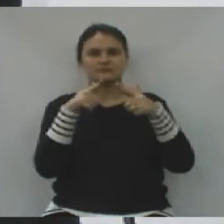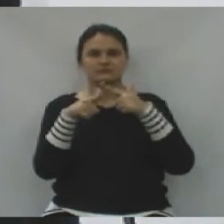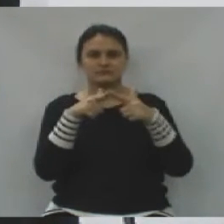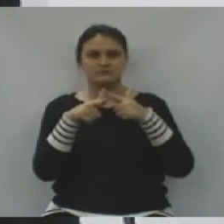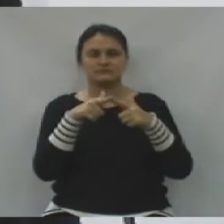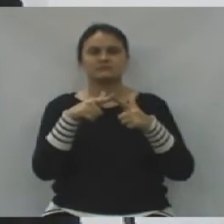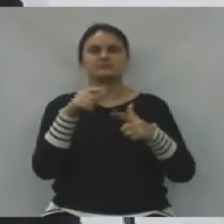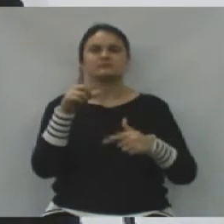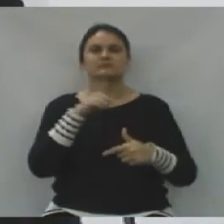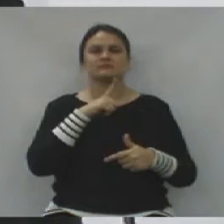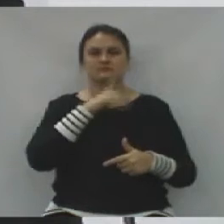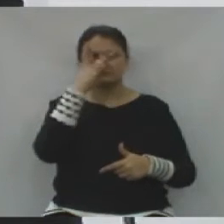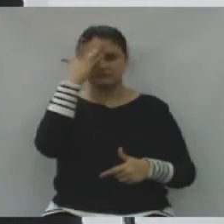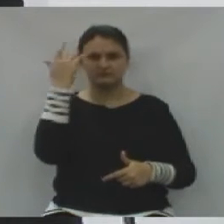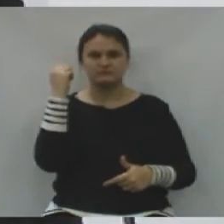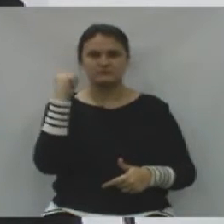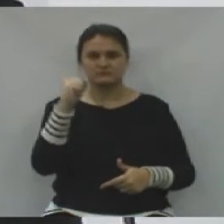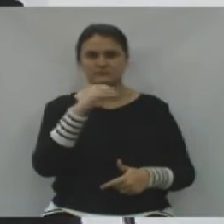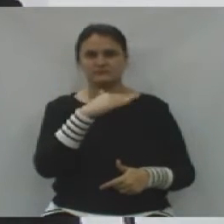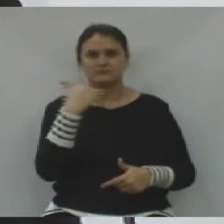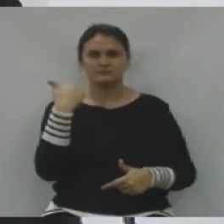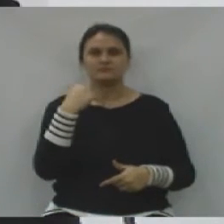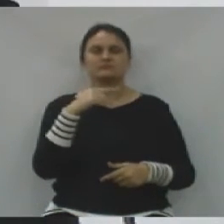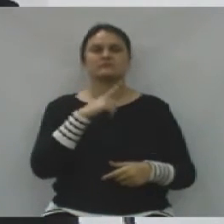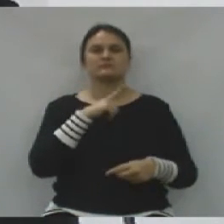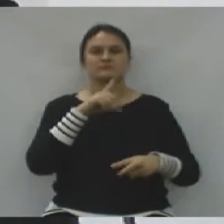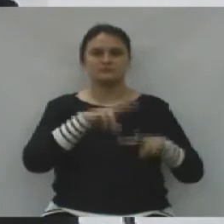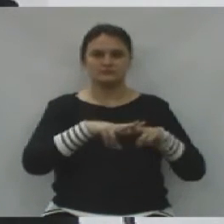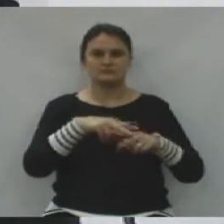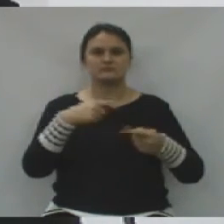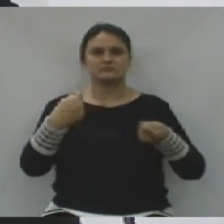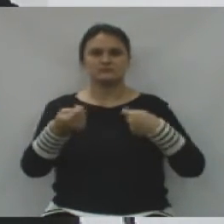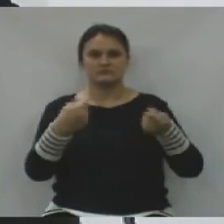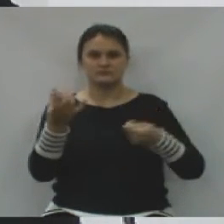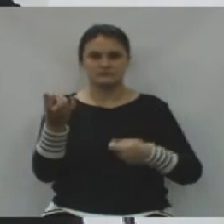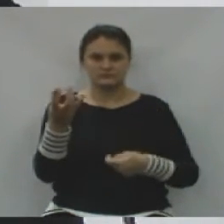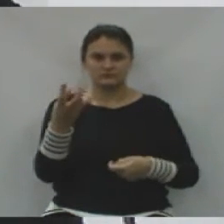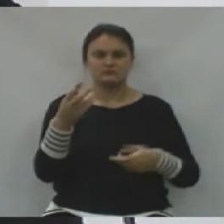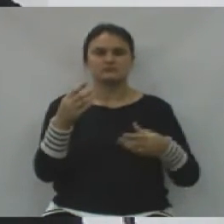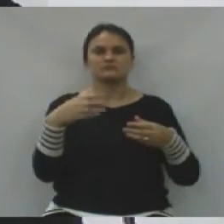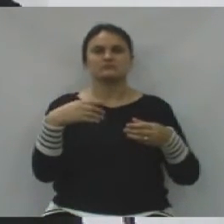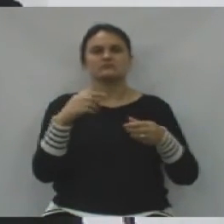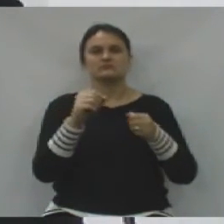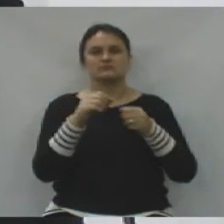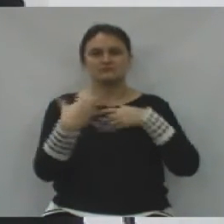assassinatos, de prisão, de tráfico, de rebelião, de problemas.